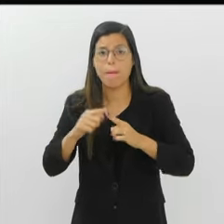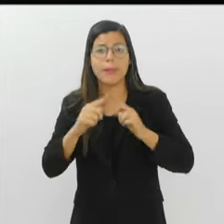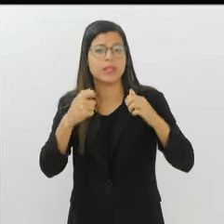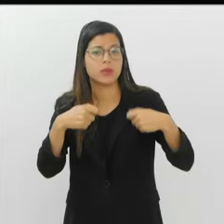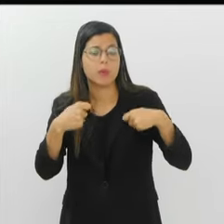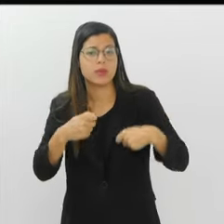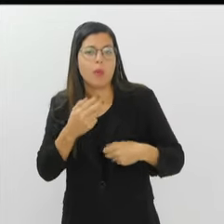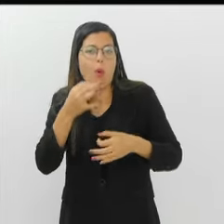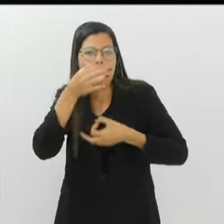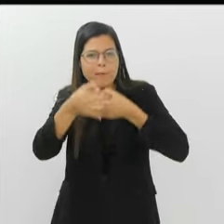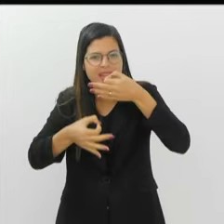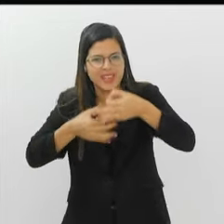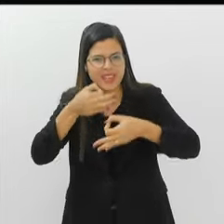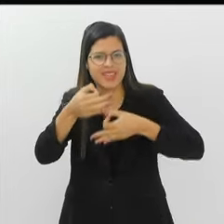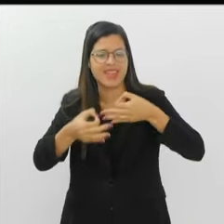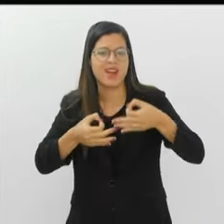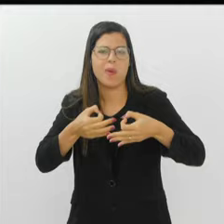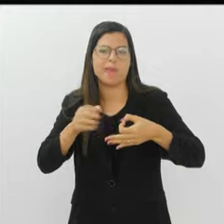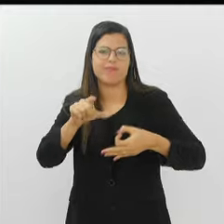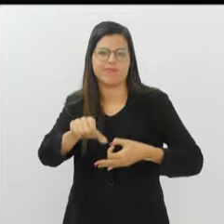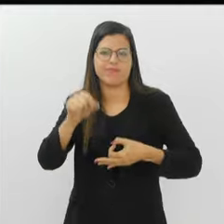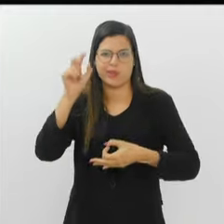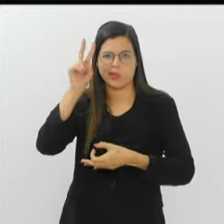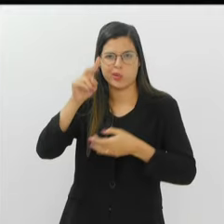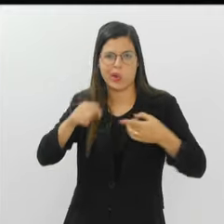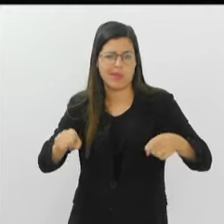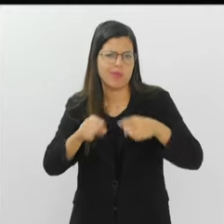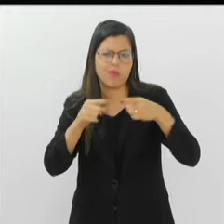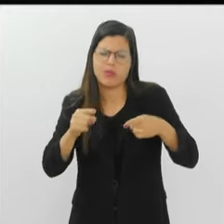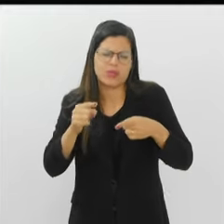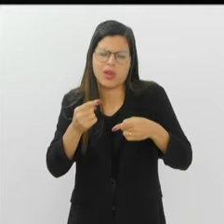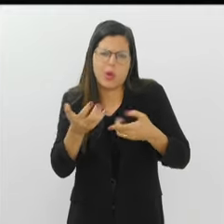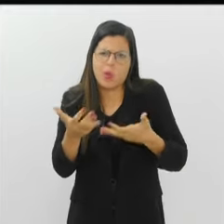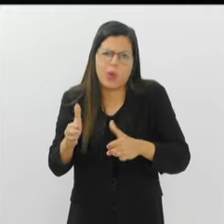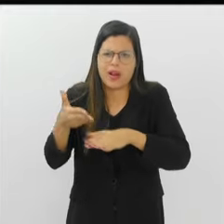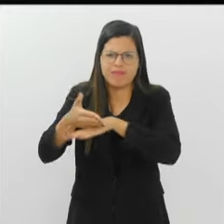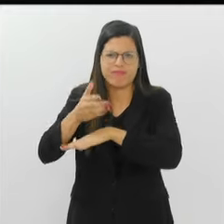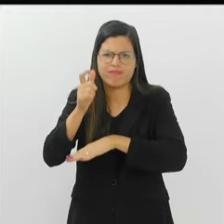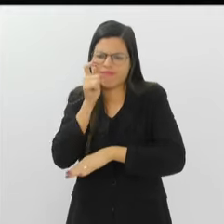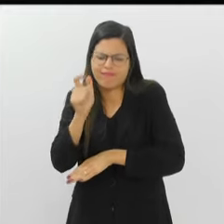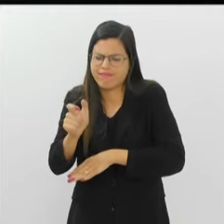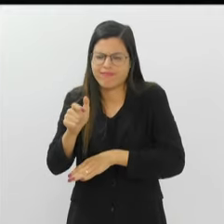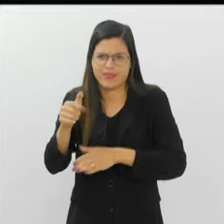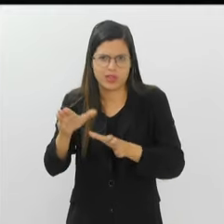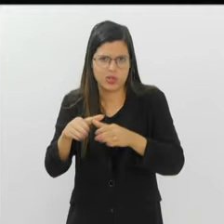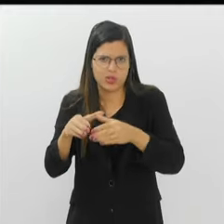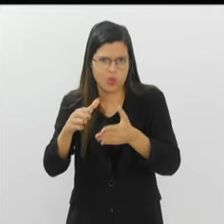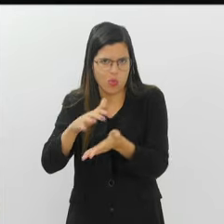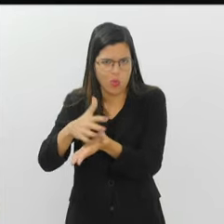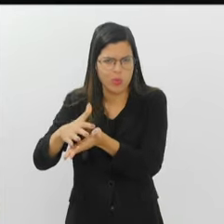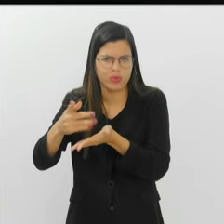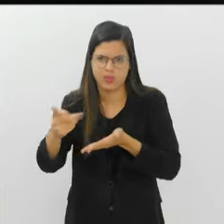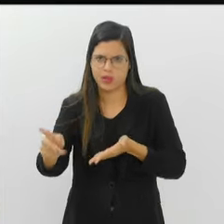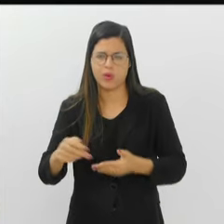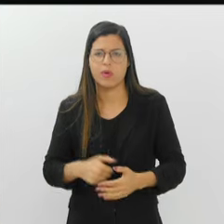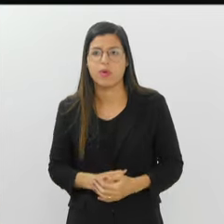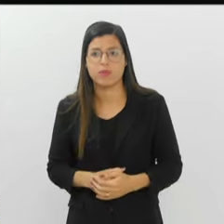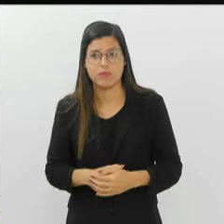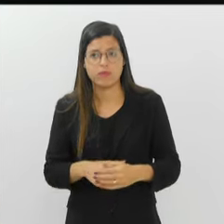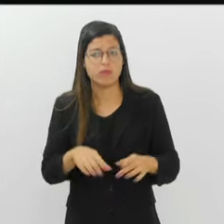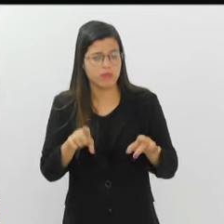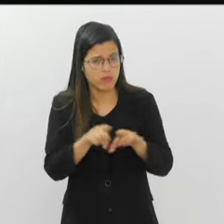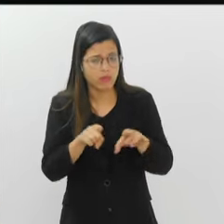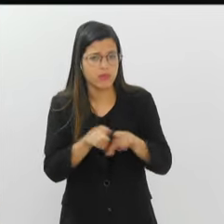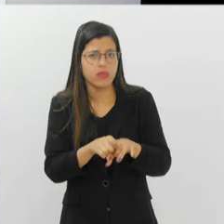Mas se a minha voz não for fundamental para a definição do enredo, já não me interessa estar na sua escola. Isso segue também para a escolha de Samba e Enredo.